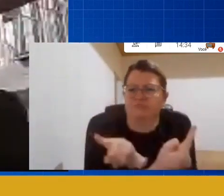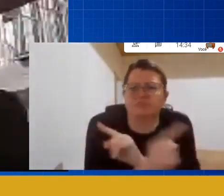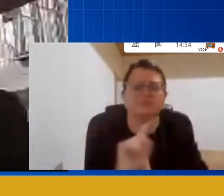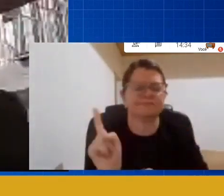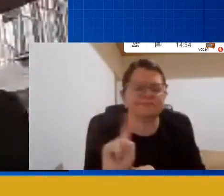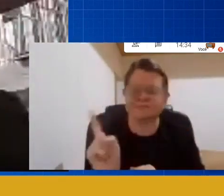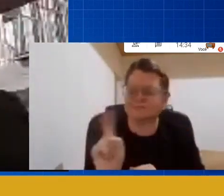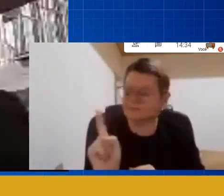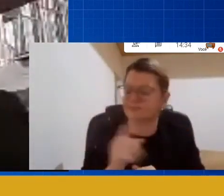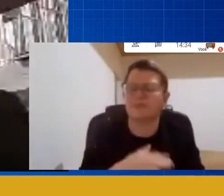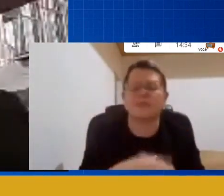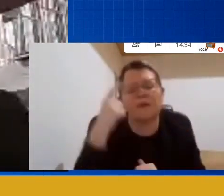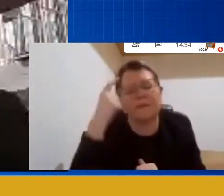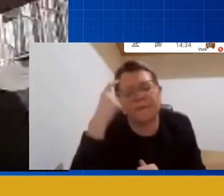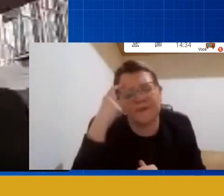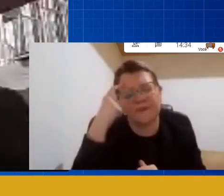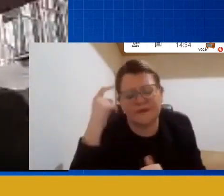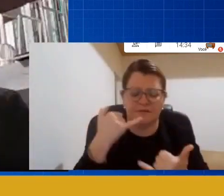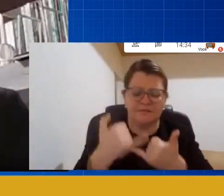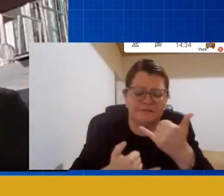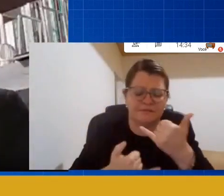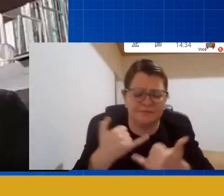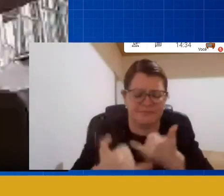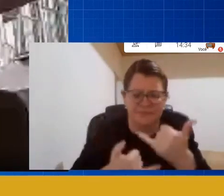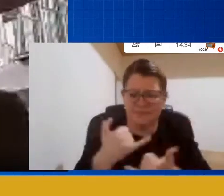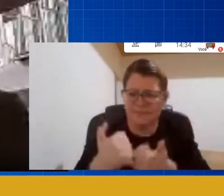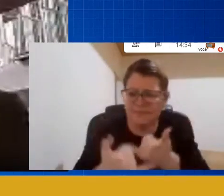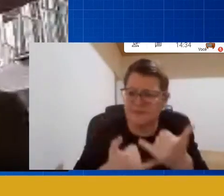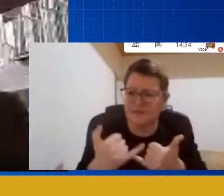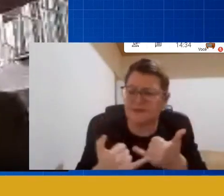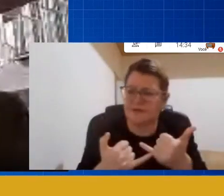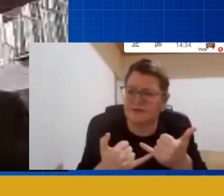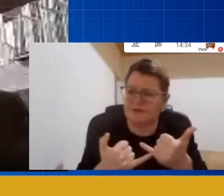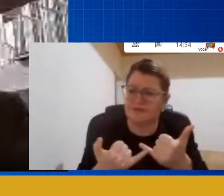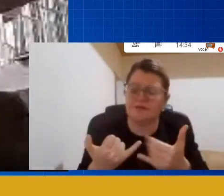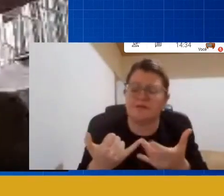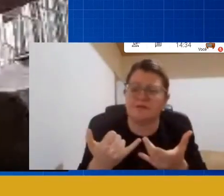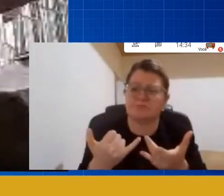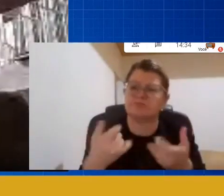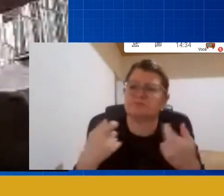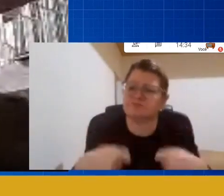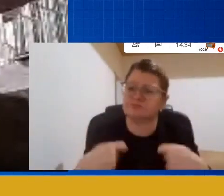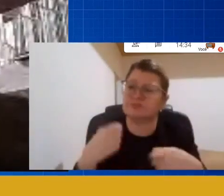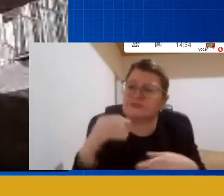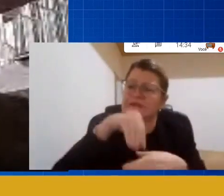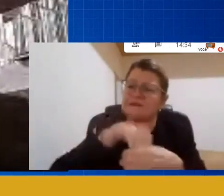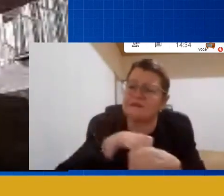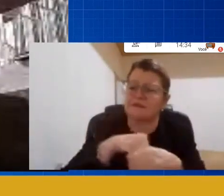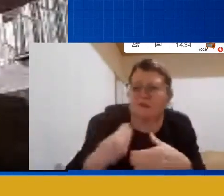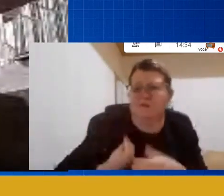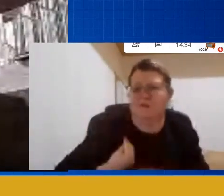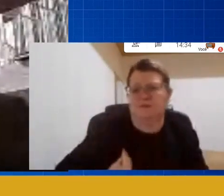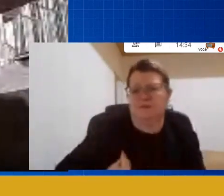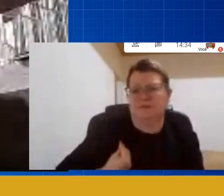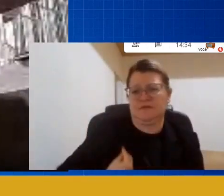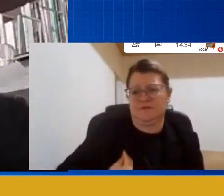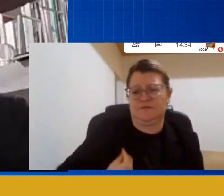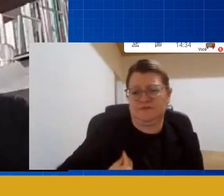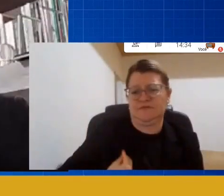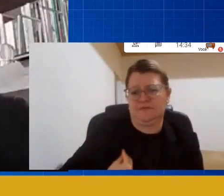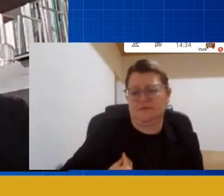ao pensar brincadeira por uma perspectiva utilitária na vida como se a brincadeira fosse um momento de